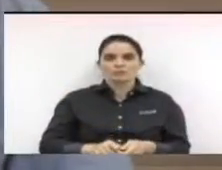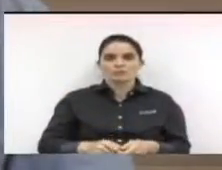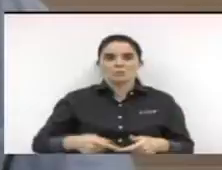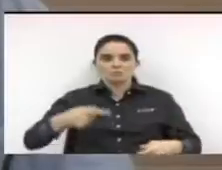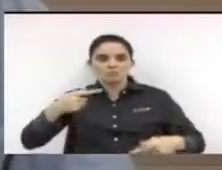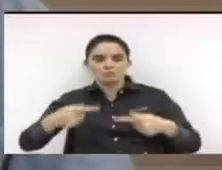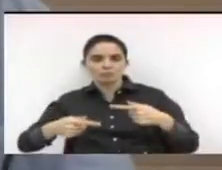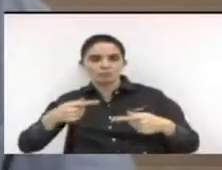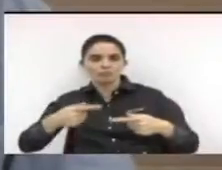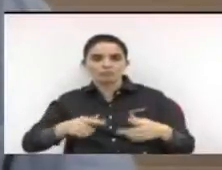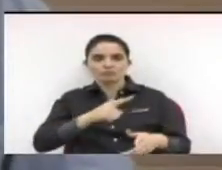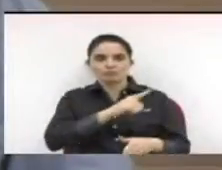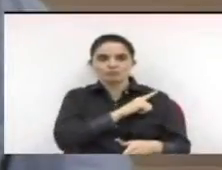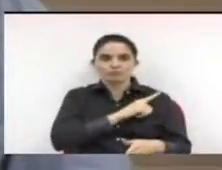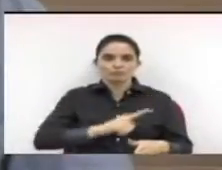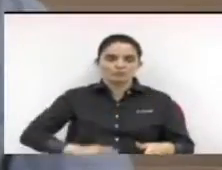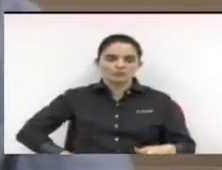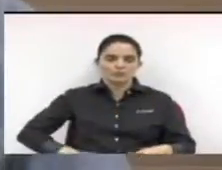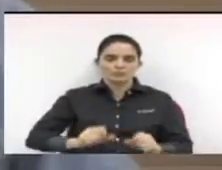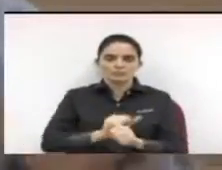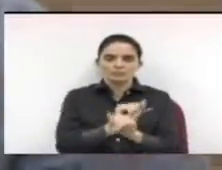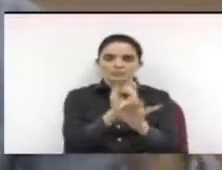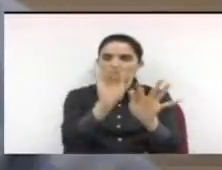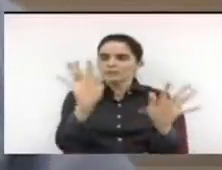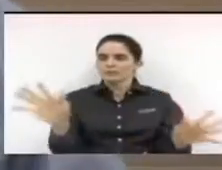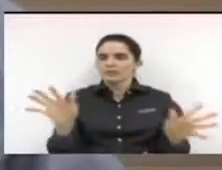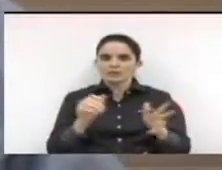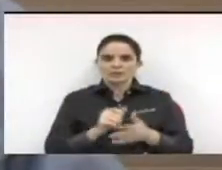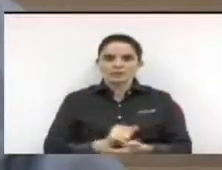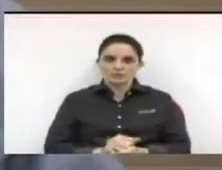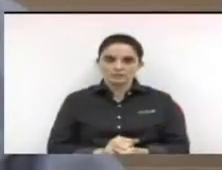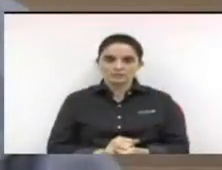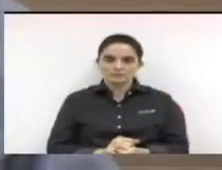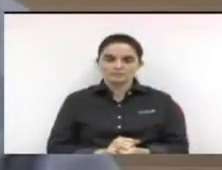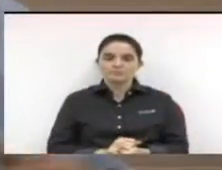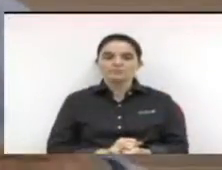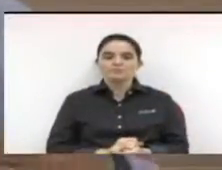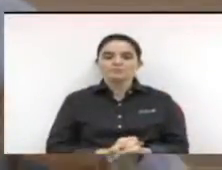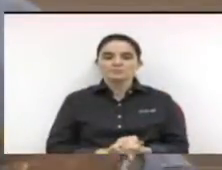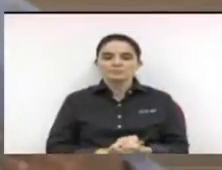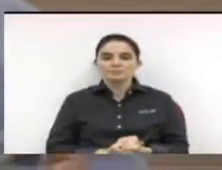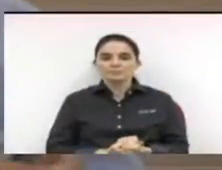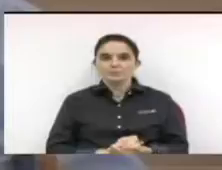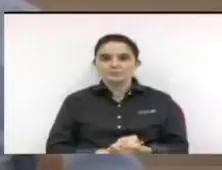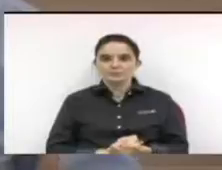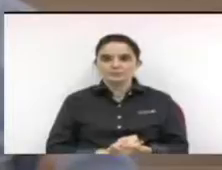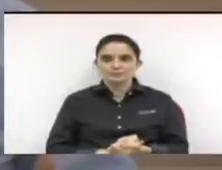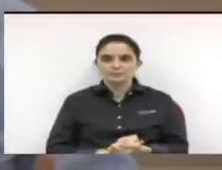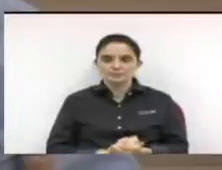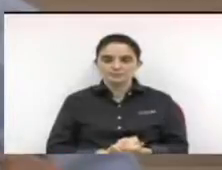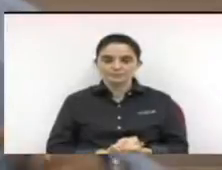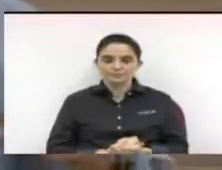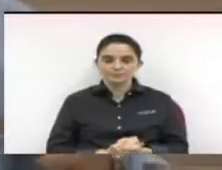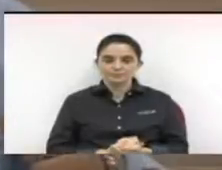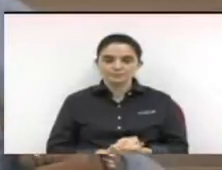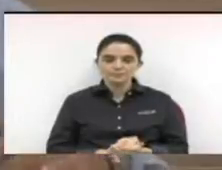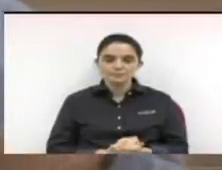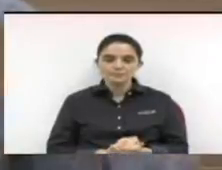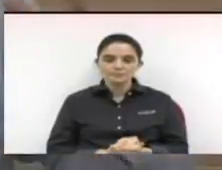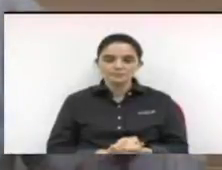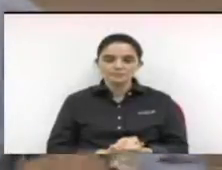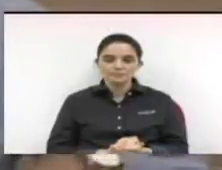sem se submeter às trocas que se podem ocorrer, diante às trocas que se podem ocorrer,